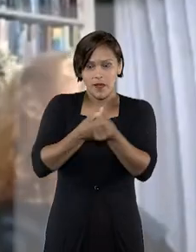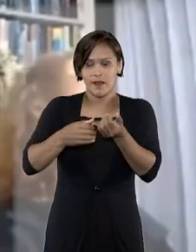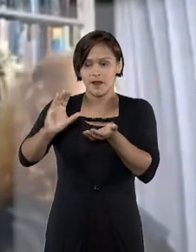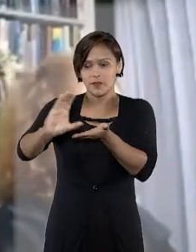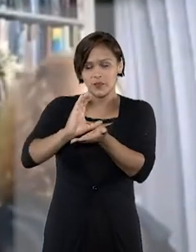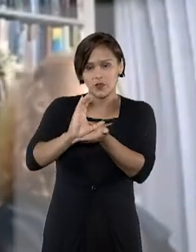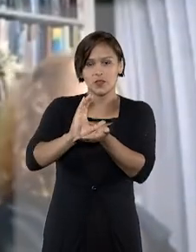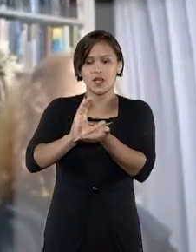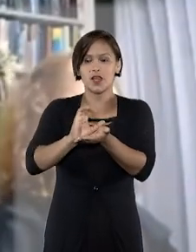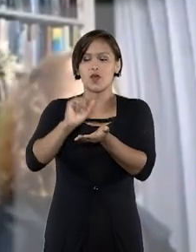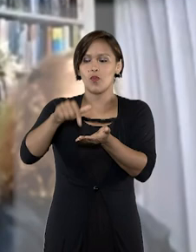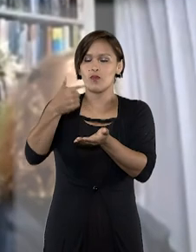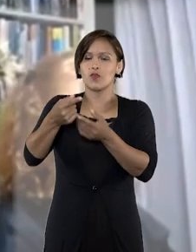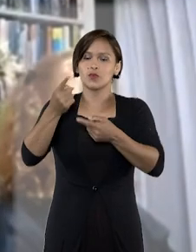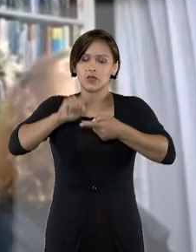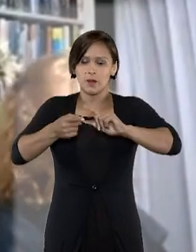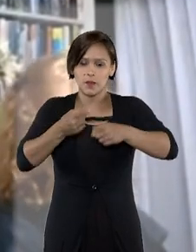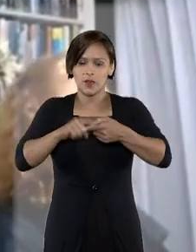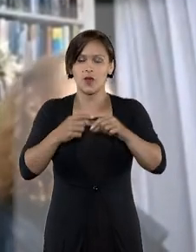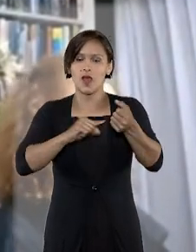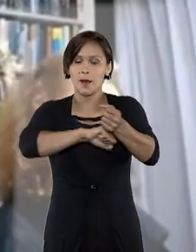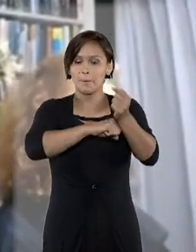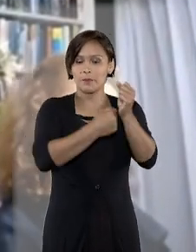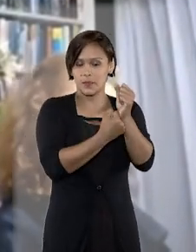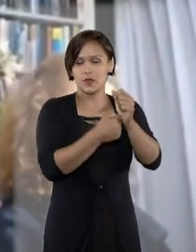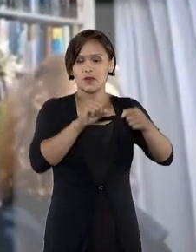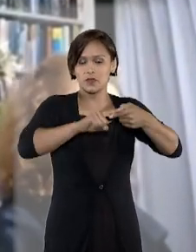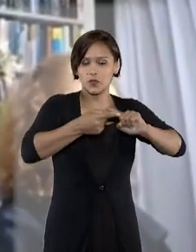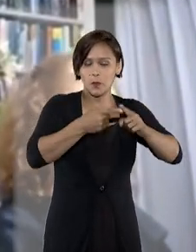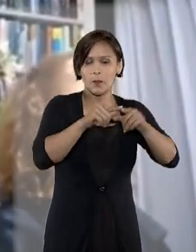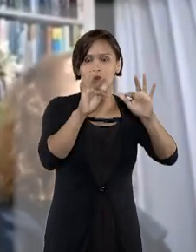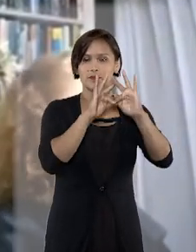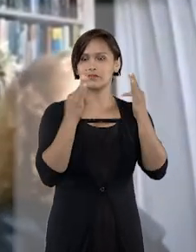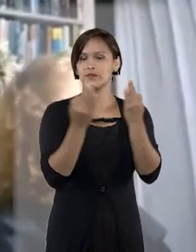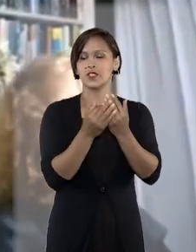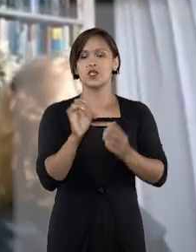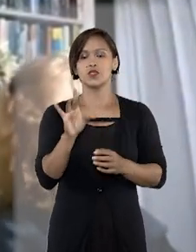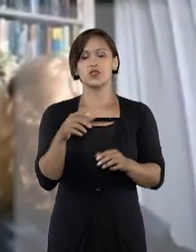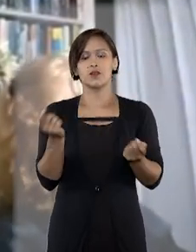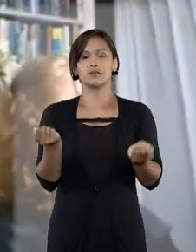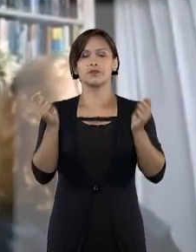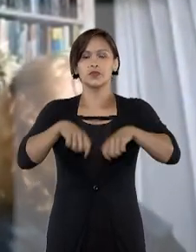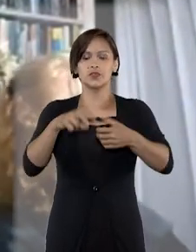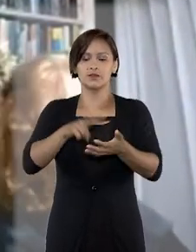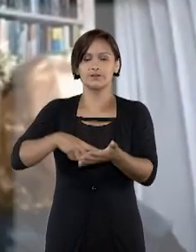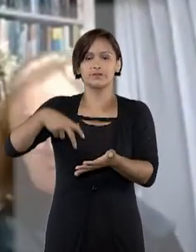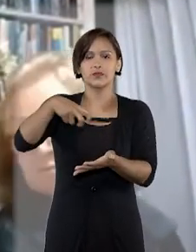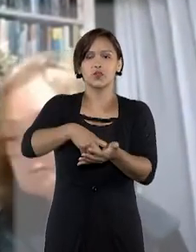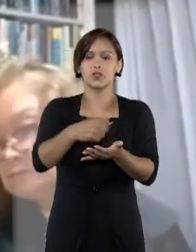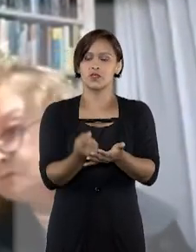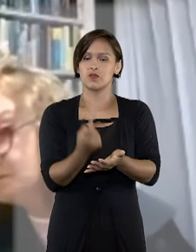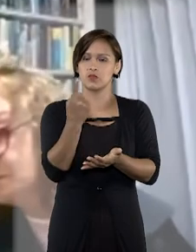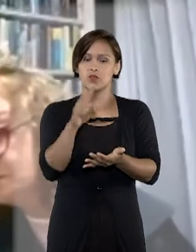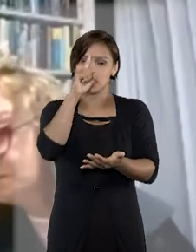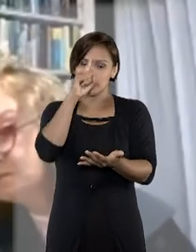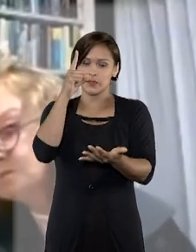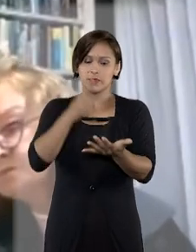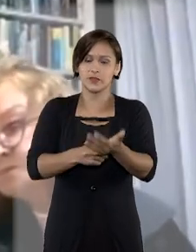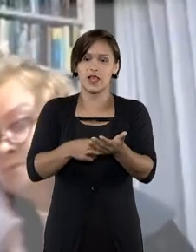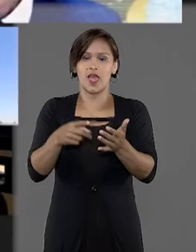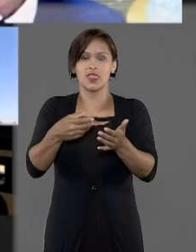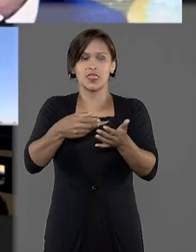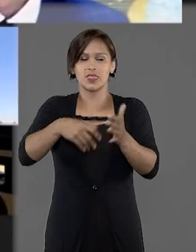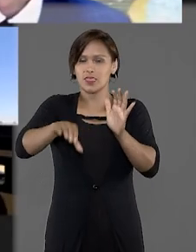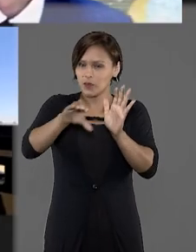ou perdimento de bens, a penhora do bem de família só é possível em caso de condenação definitiva na esfera